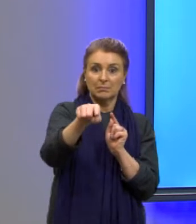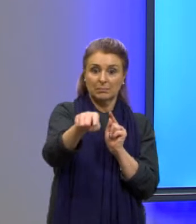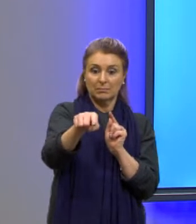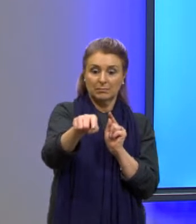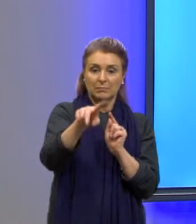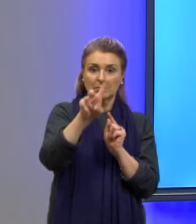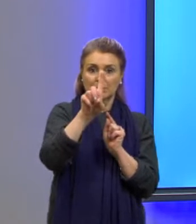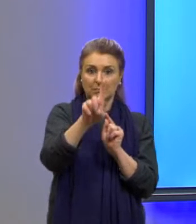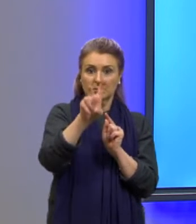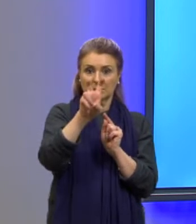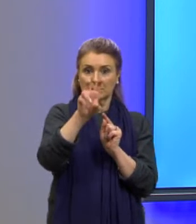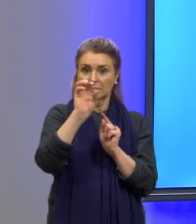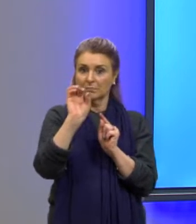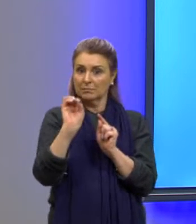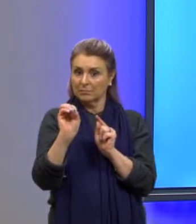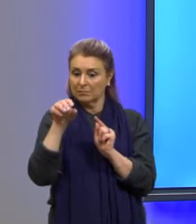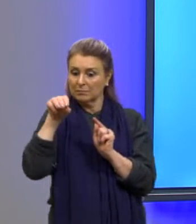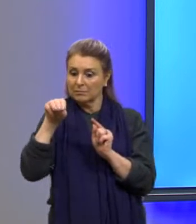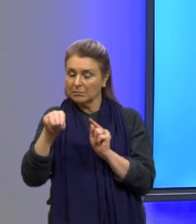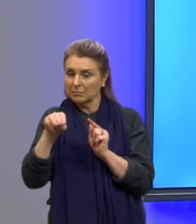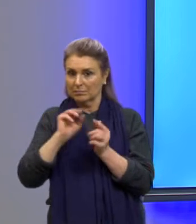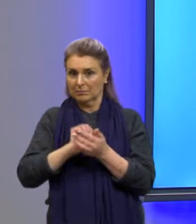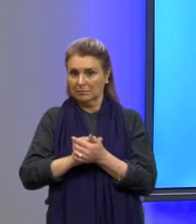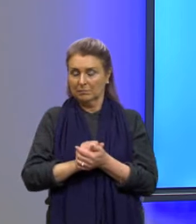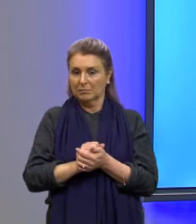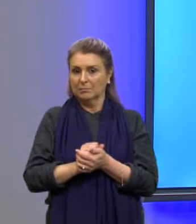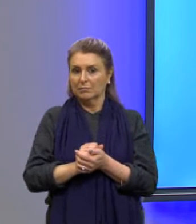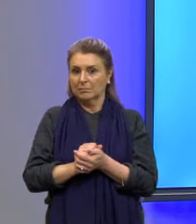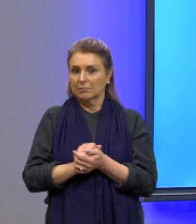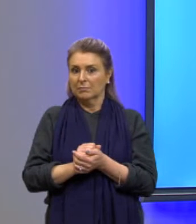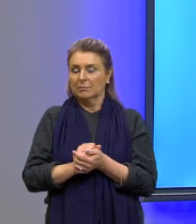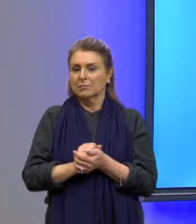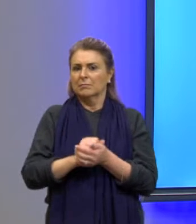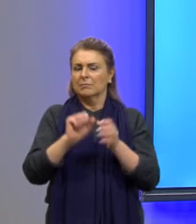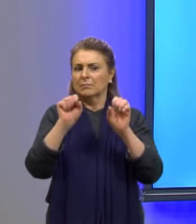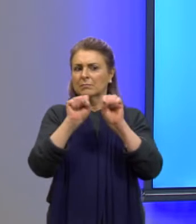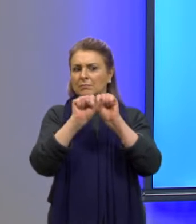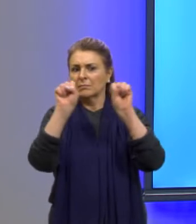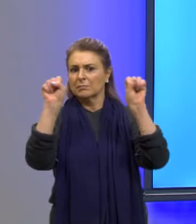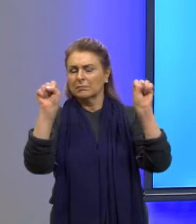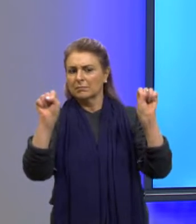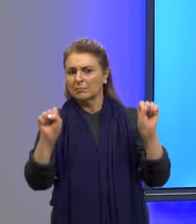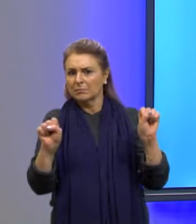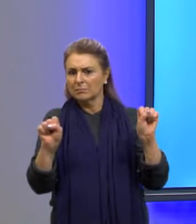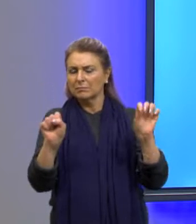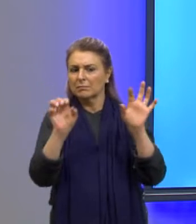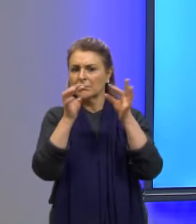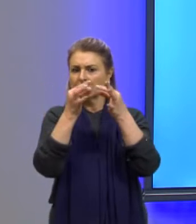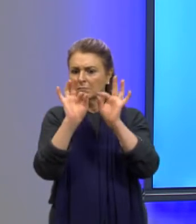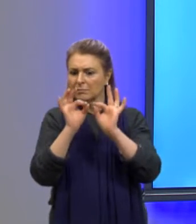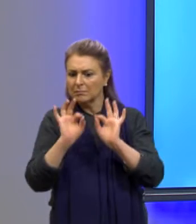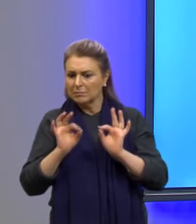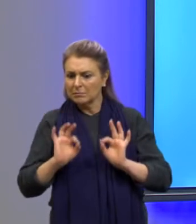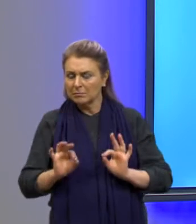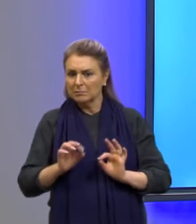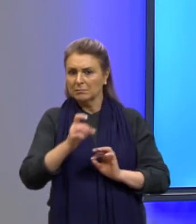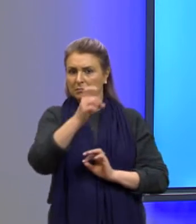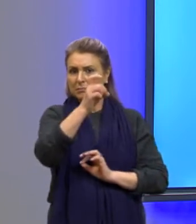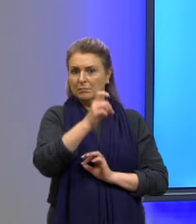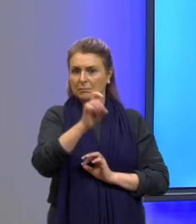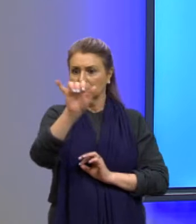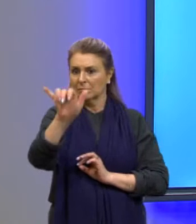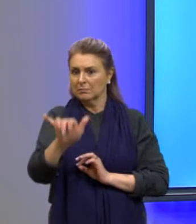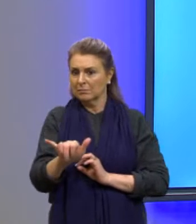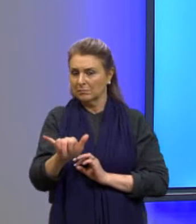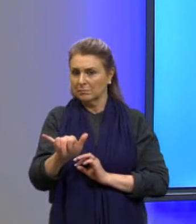O a gente vai? Ainda continua a questão. Admita um sistema de coordenadas XY em que